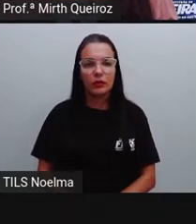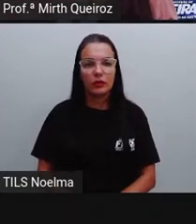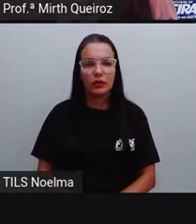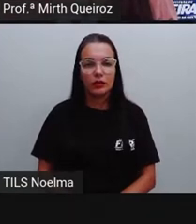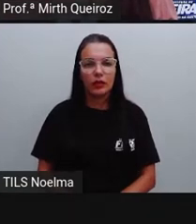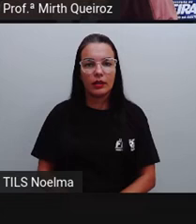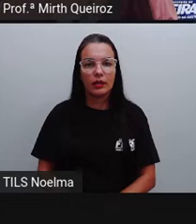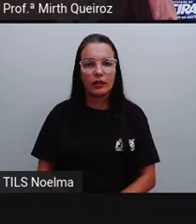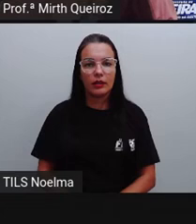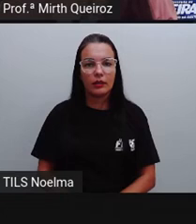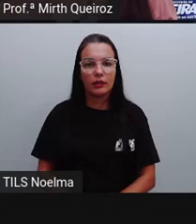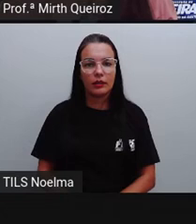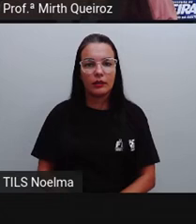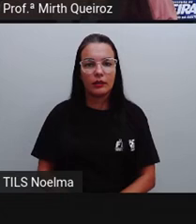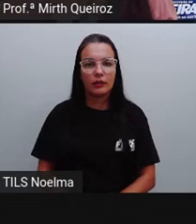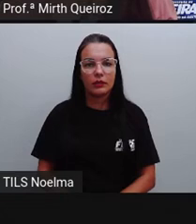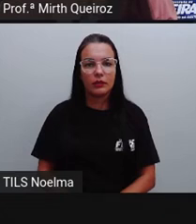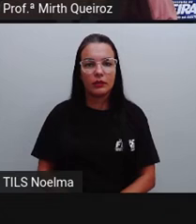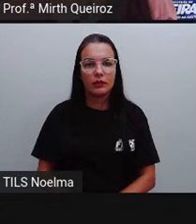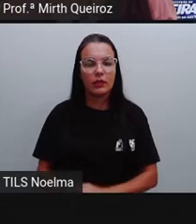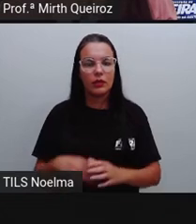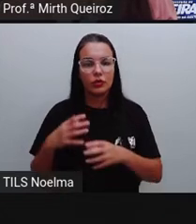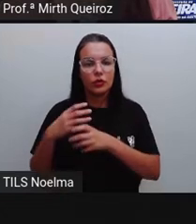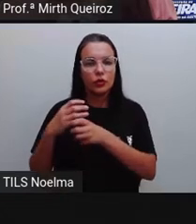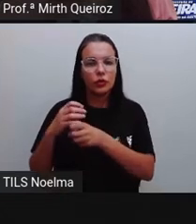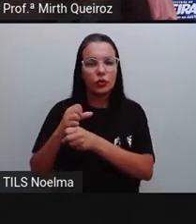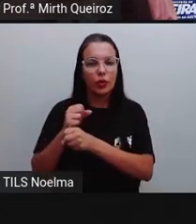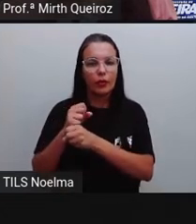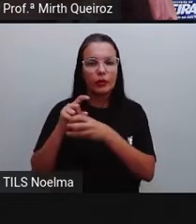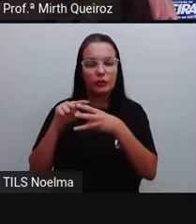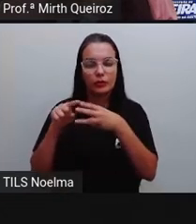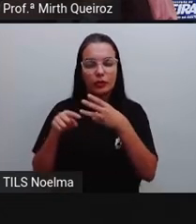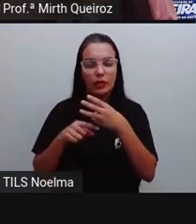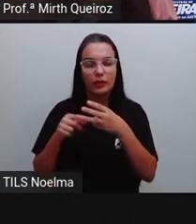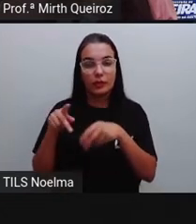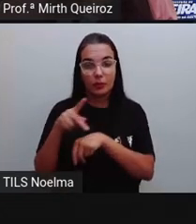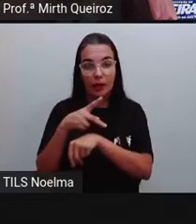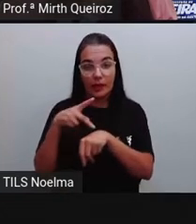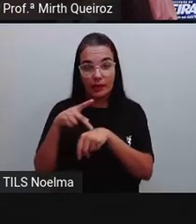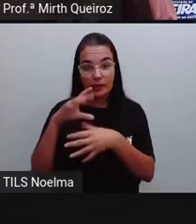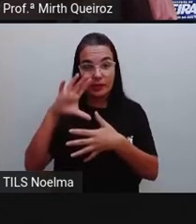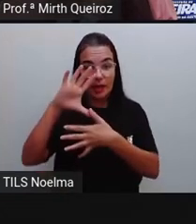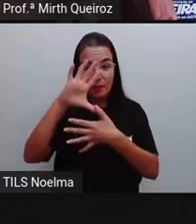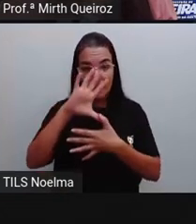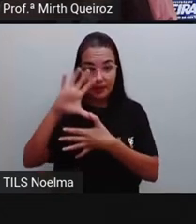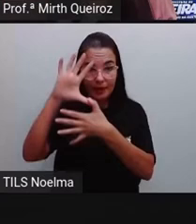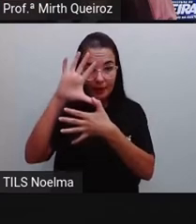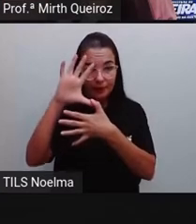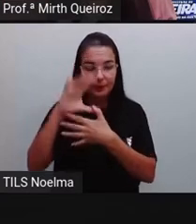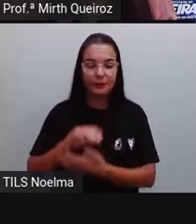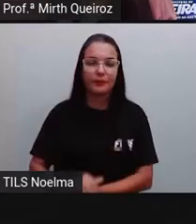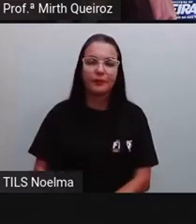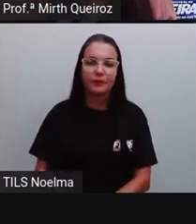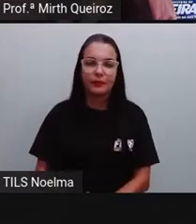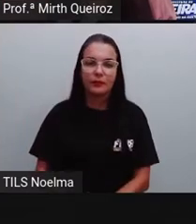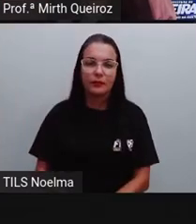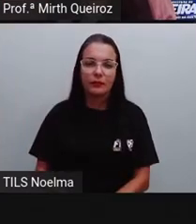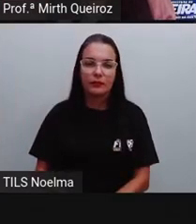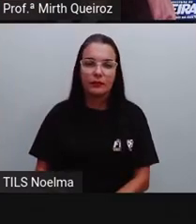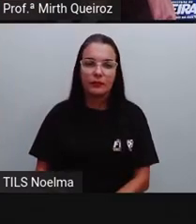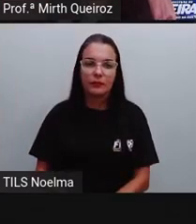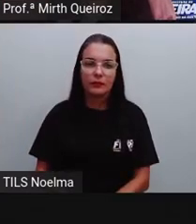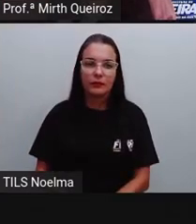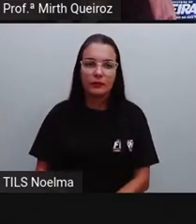Canadá? São países aí da América, né? 4,1. Vamos